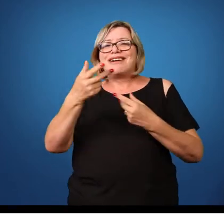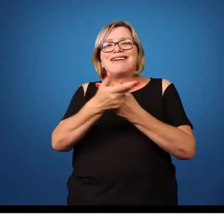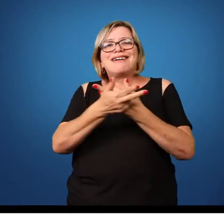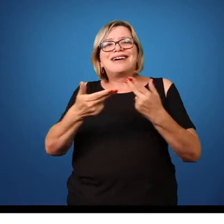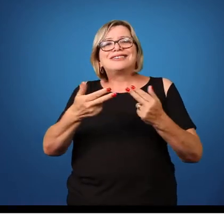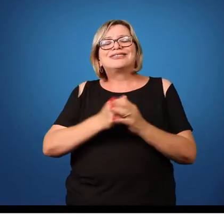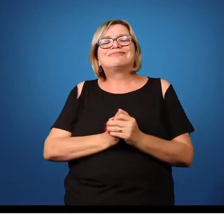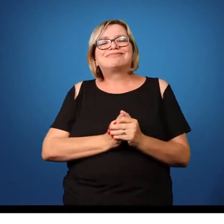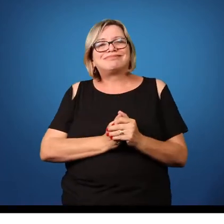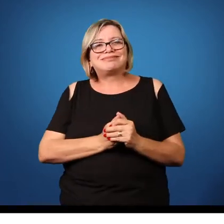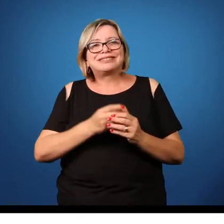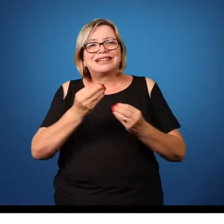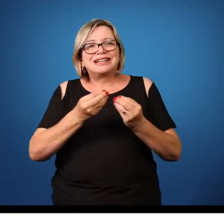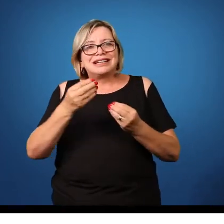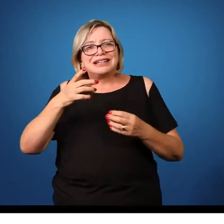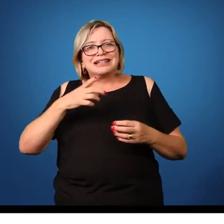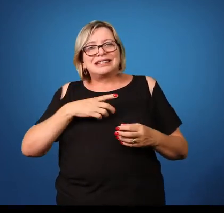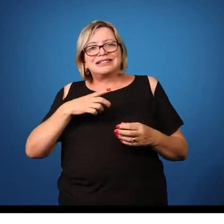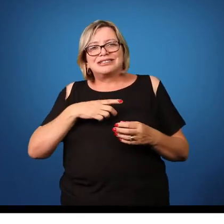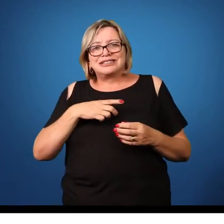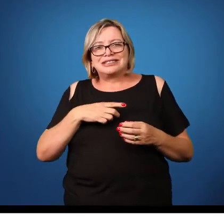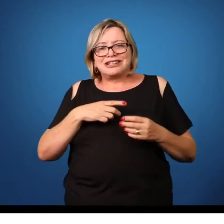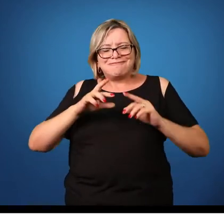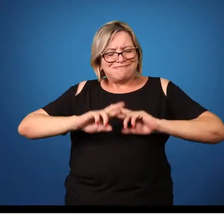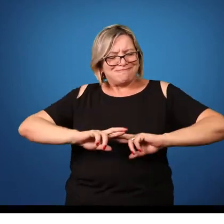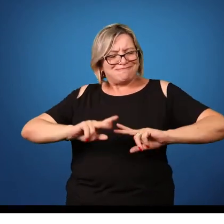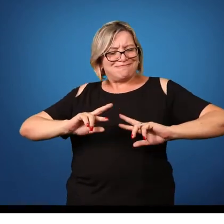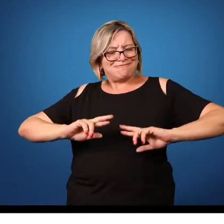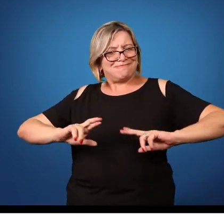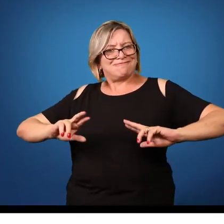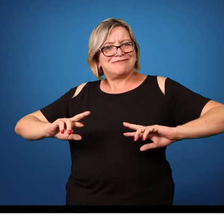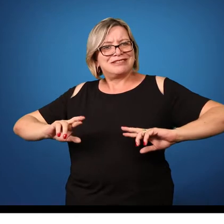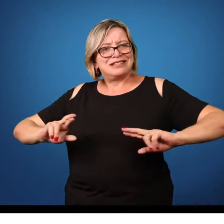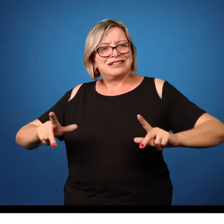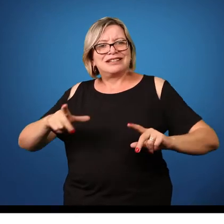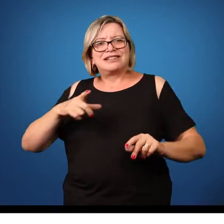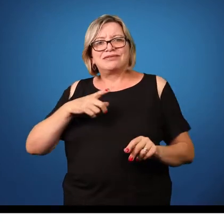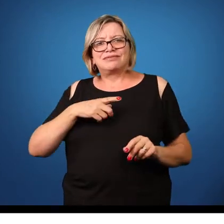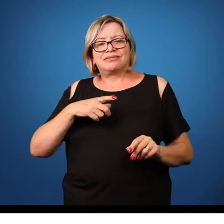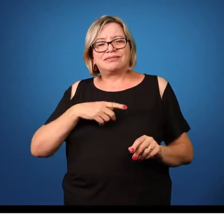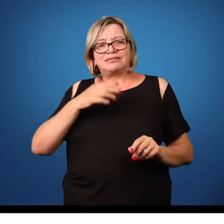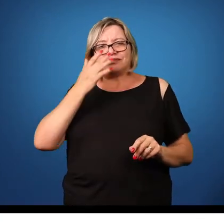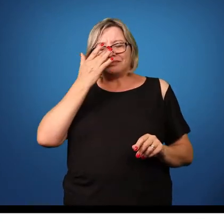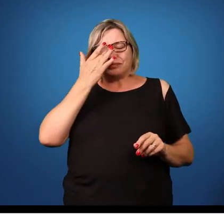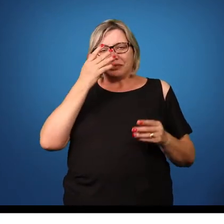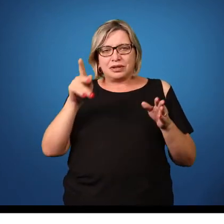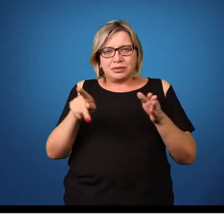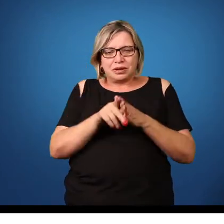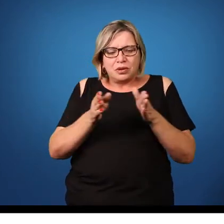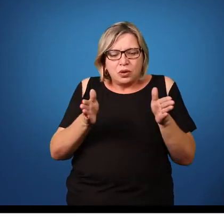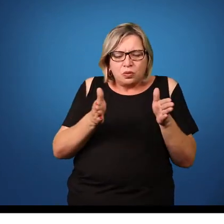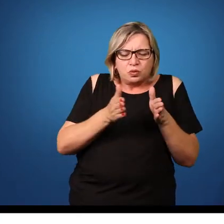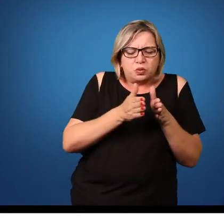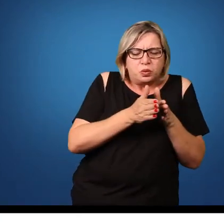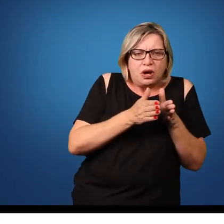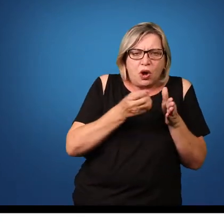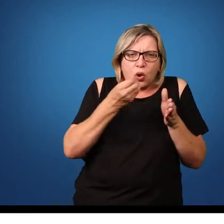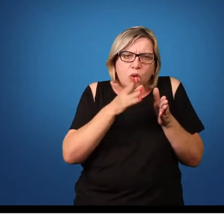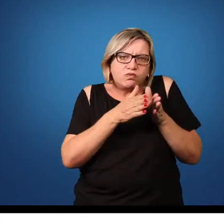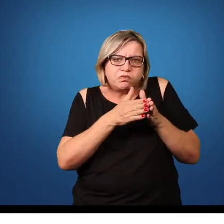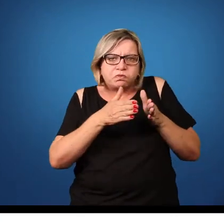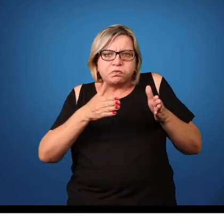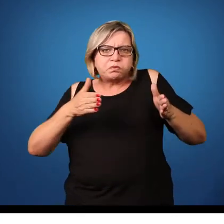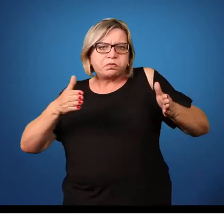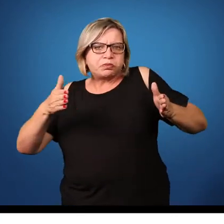existe uma grande diferenciação nesse sentido na questão do tamanho desses organismos.